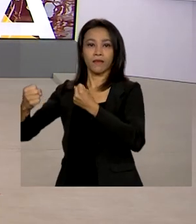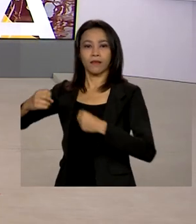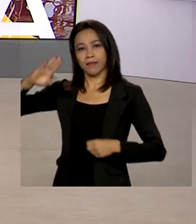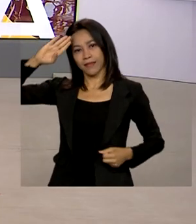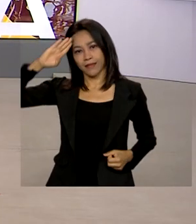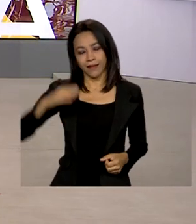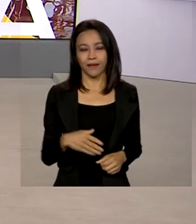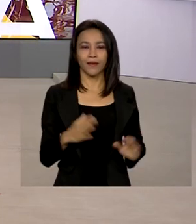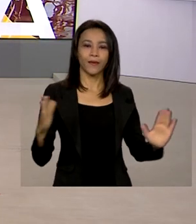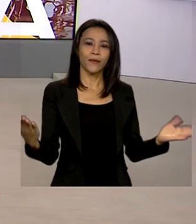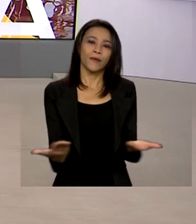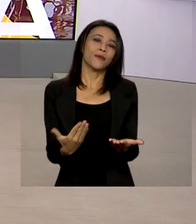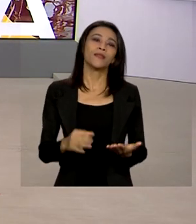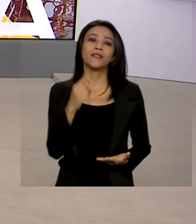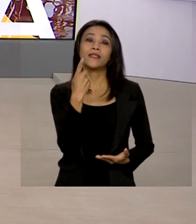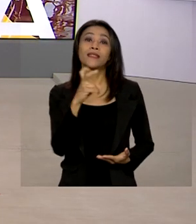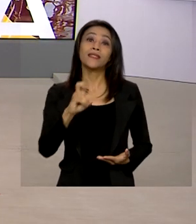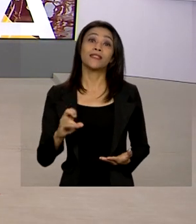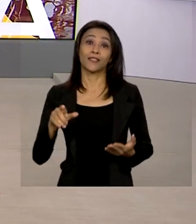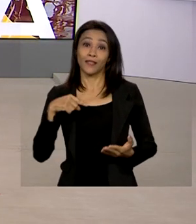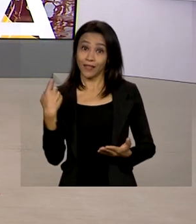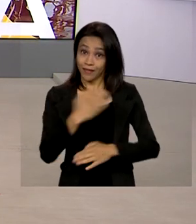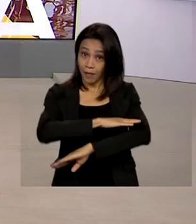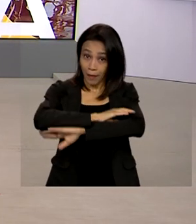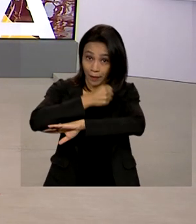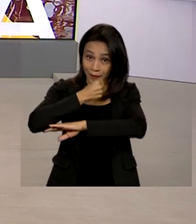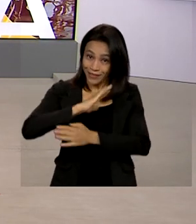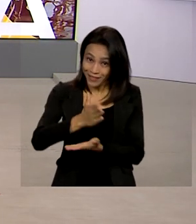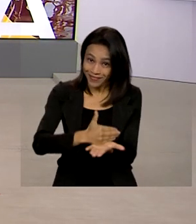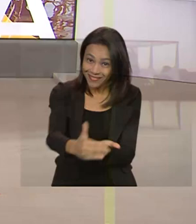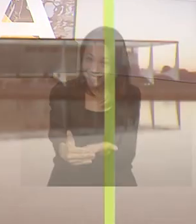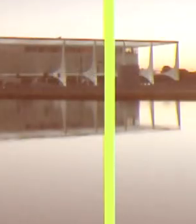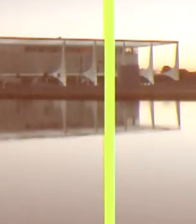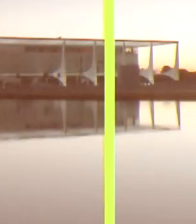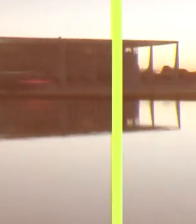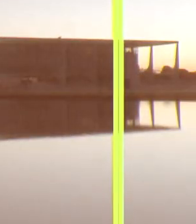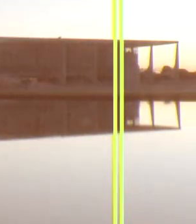Terça-feira, 15 de novembro, o Brasil em Dia já começou.